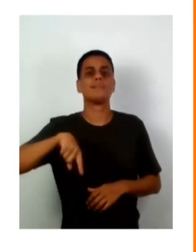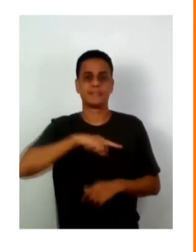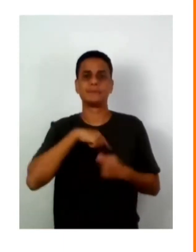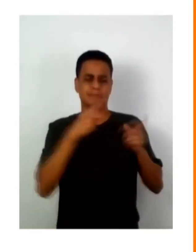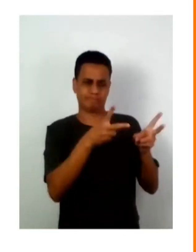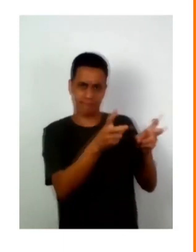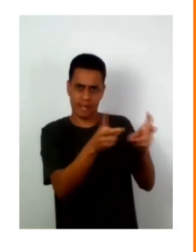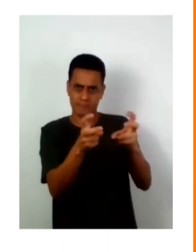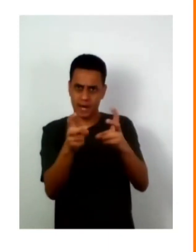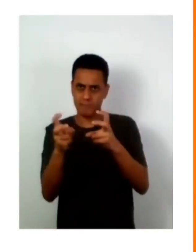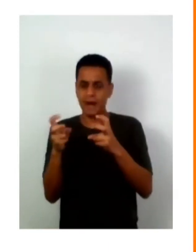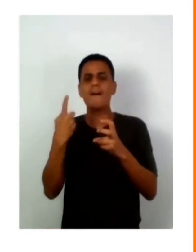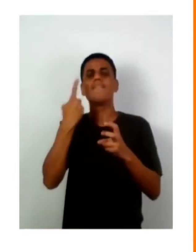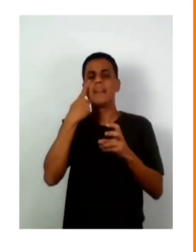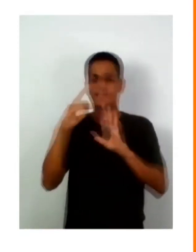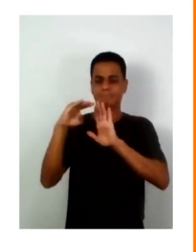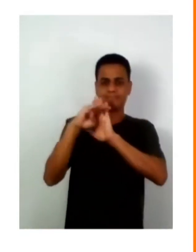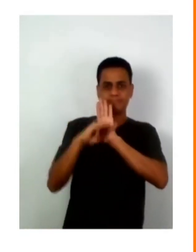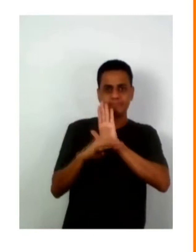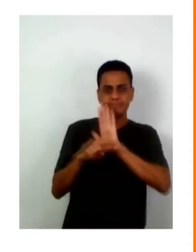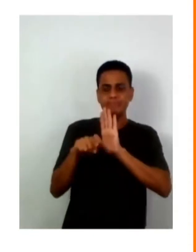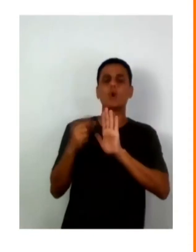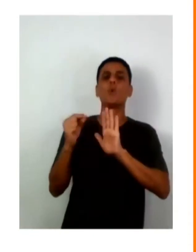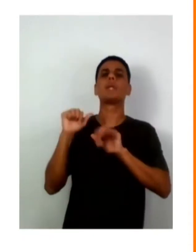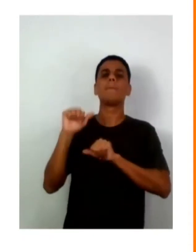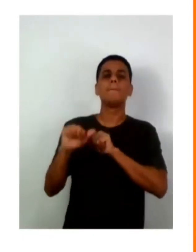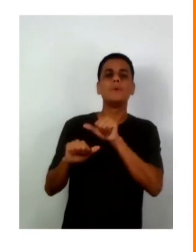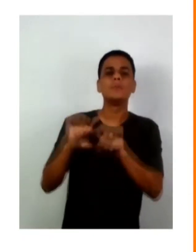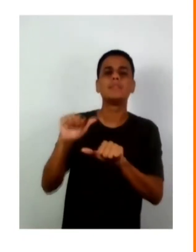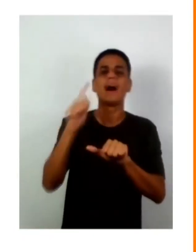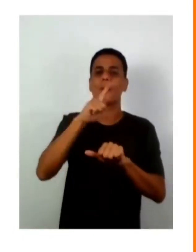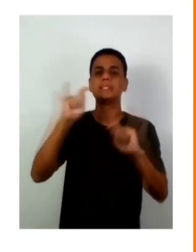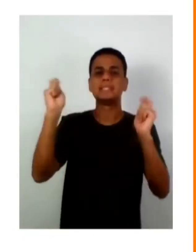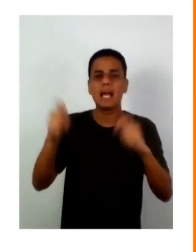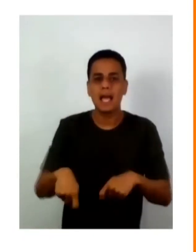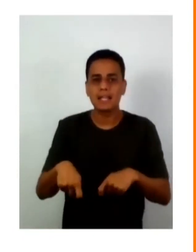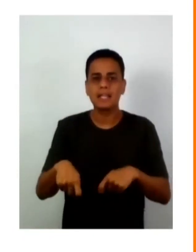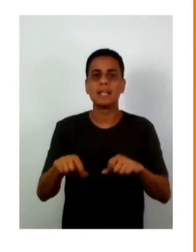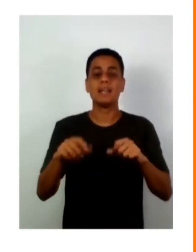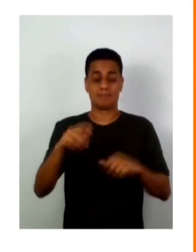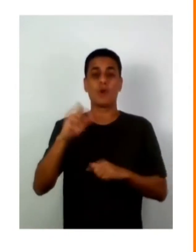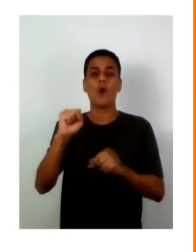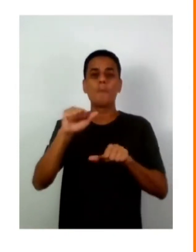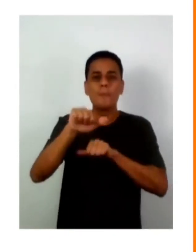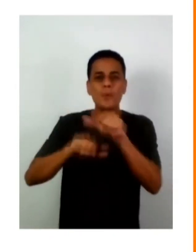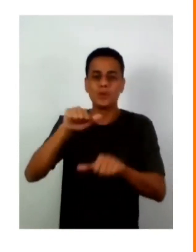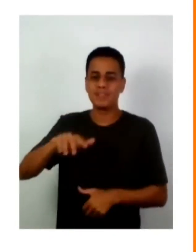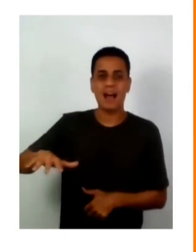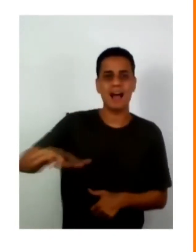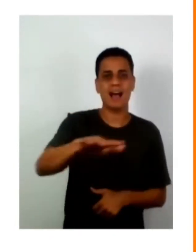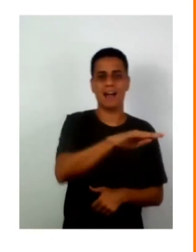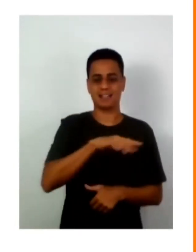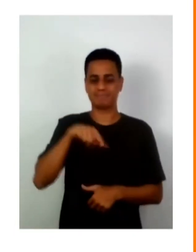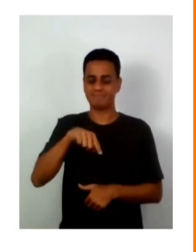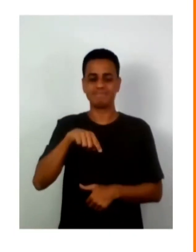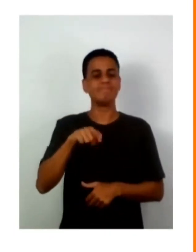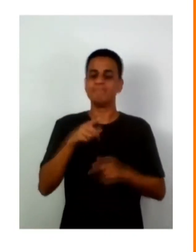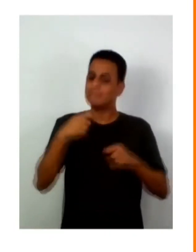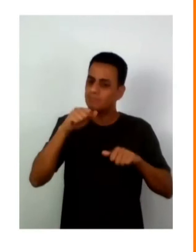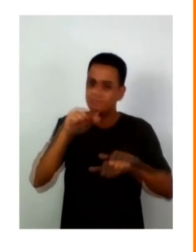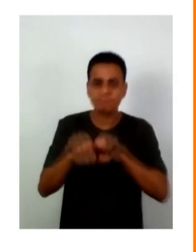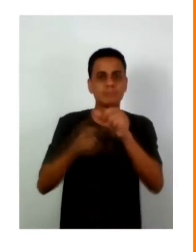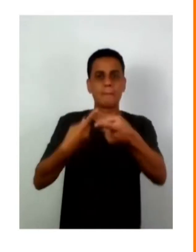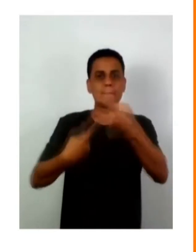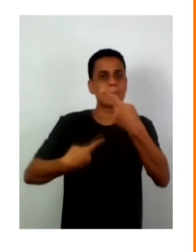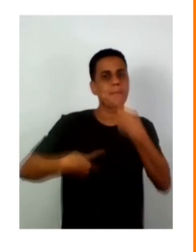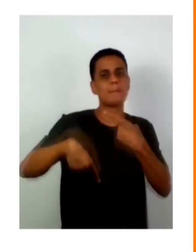muda a dinâmica dessas exclusões. Quem está fora e tem que fazer parte do sistema e começar a